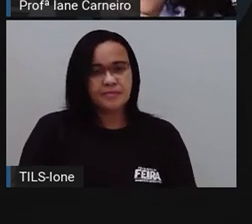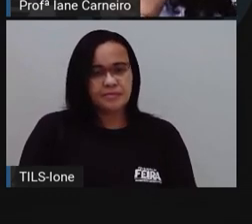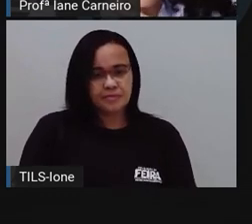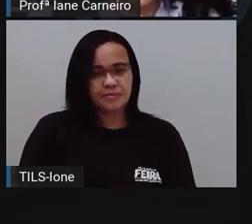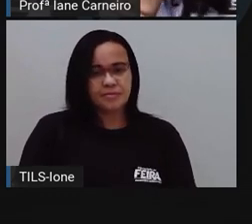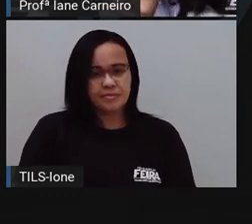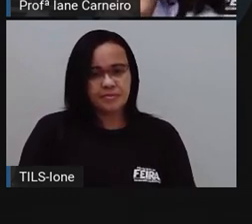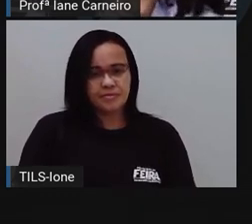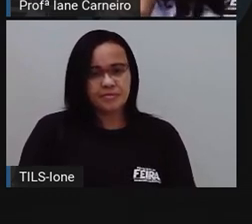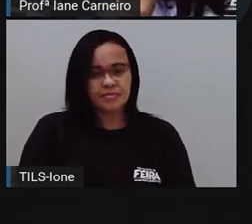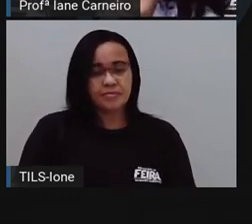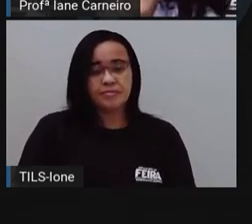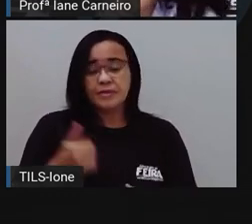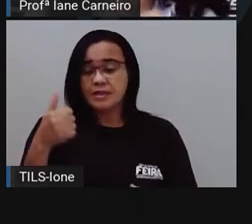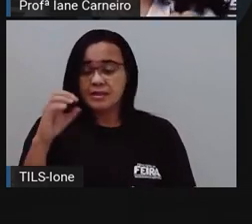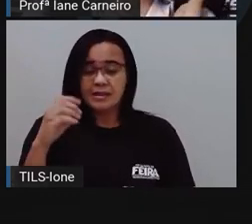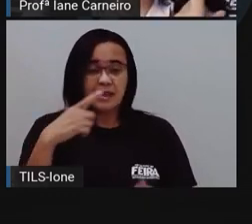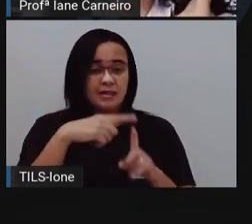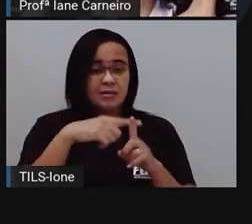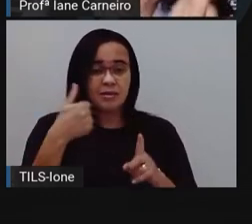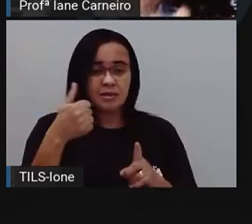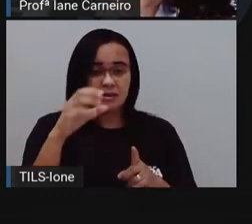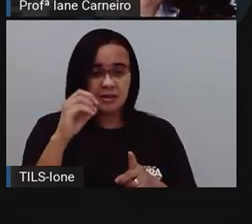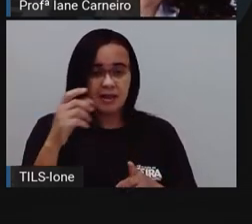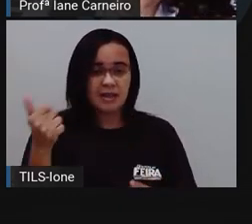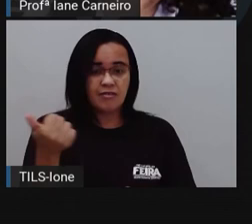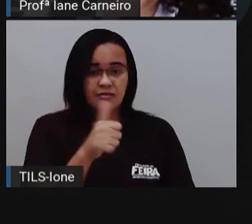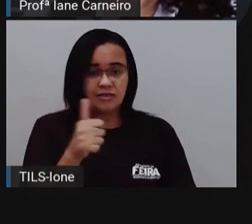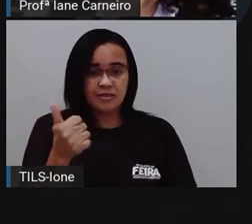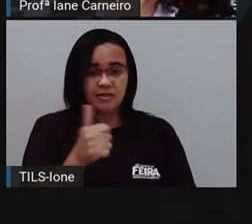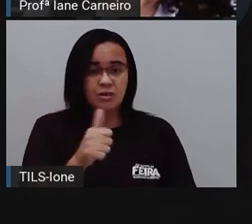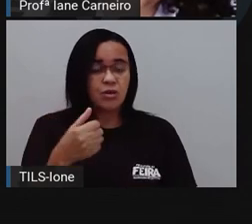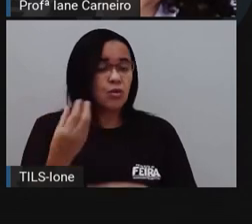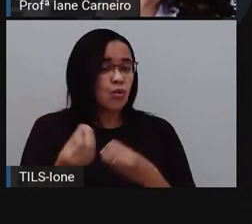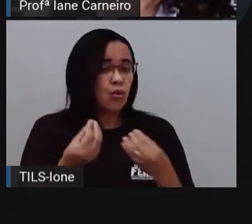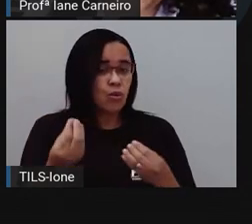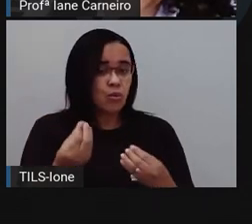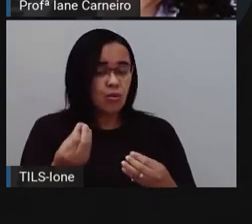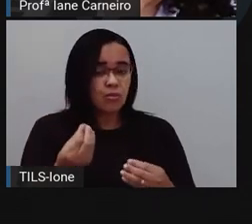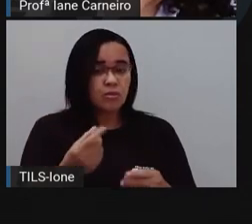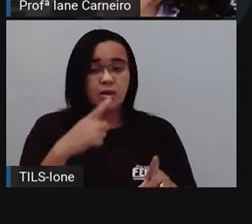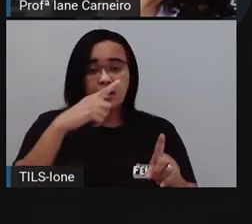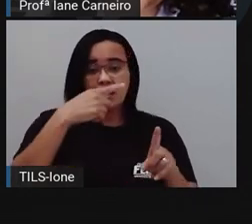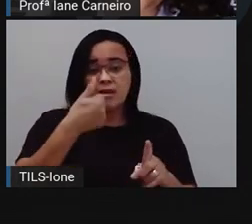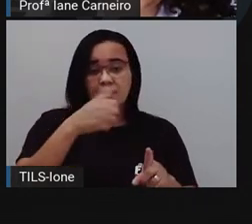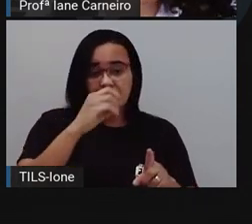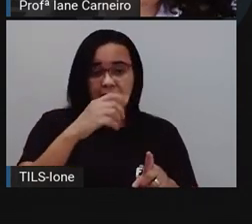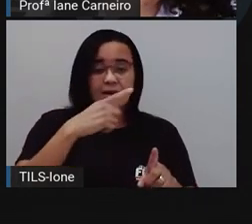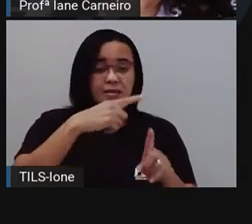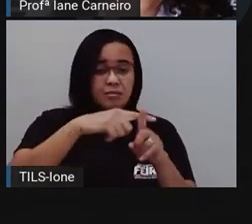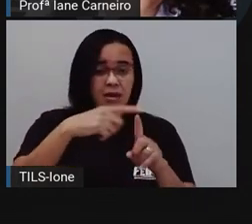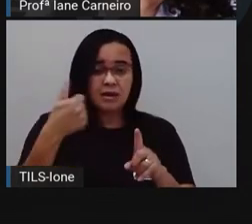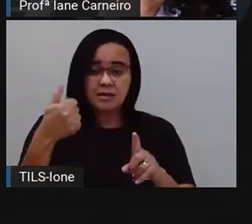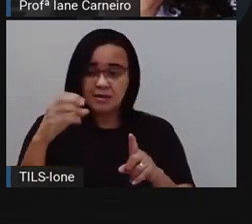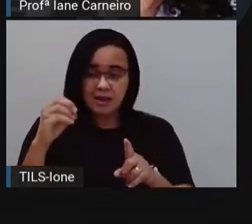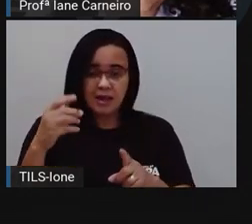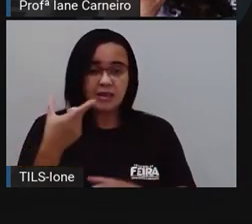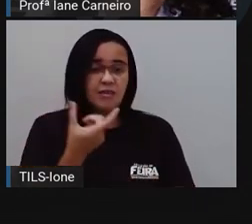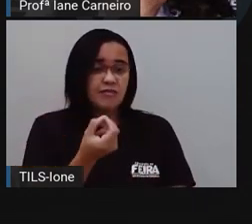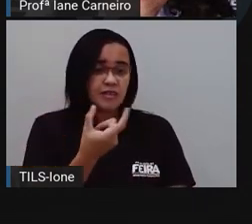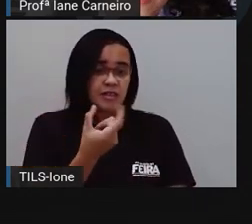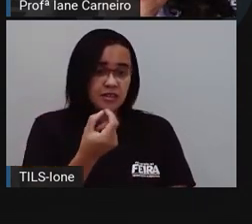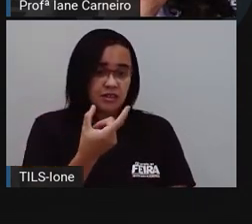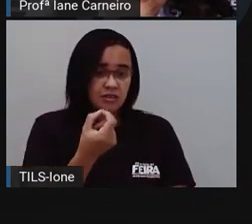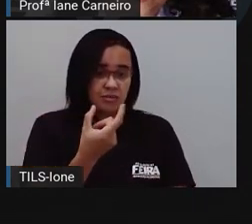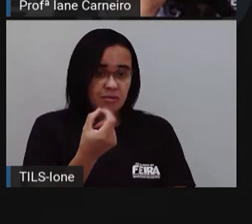Então, dez mais dez é igual a quanto? A vinte. Aí eu coloco dois aqui. Como é que eu represento vinte? Não coloco zero, porque